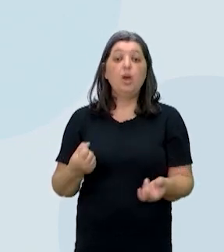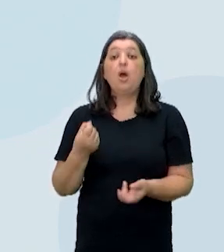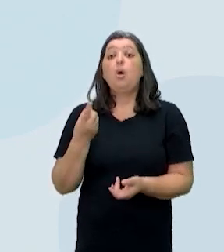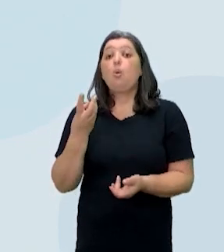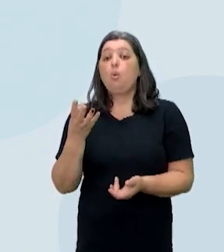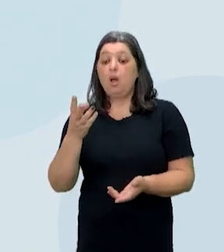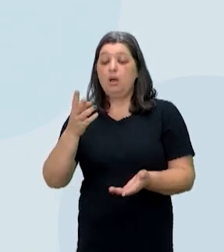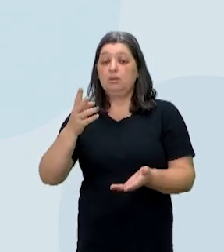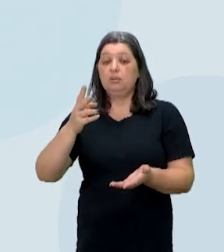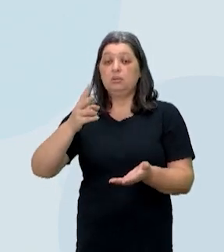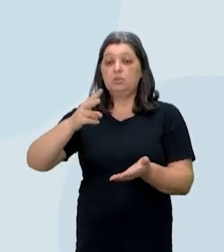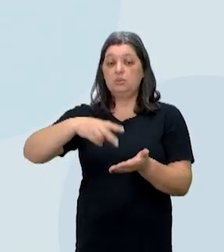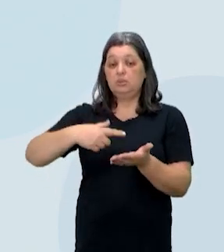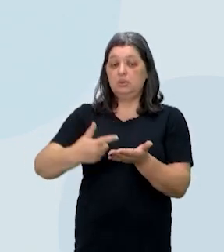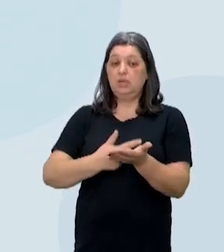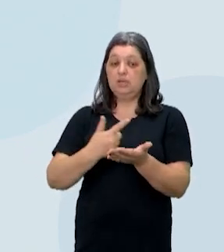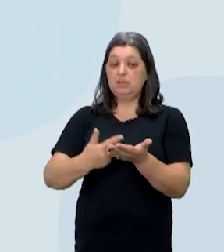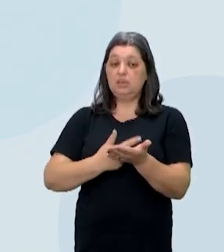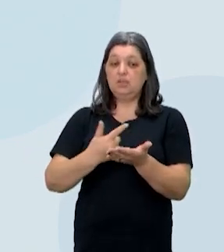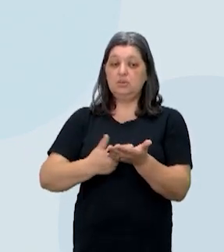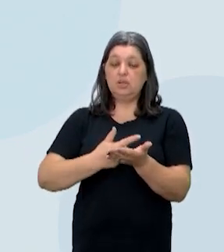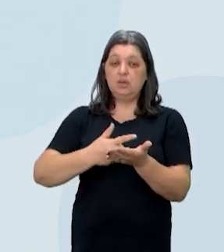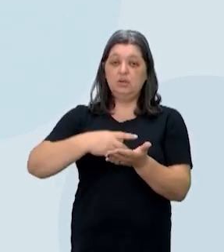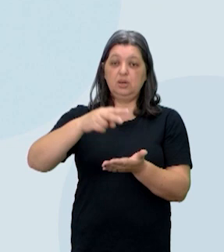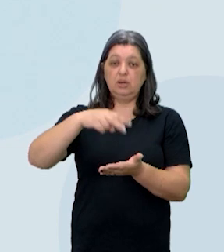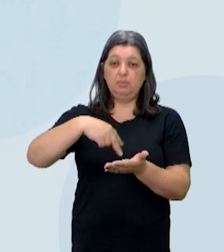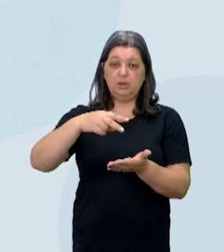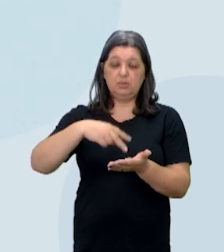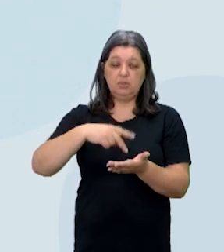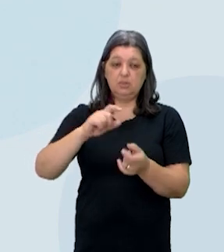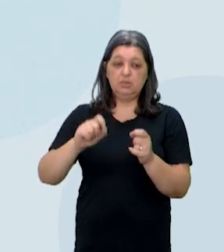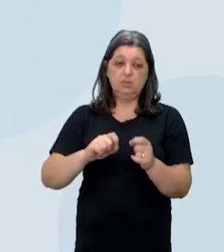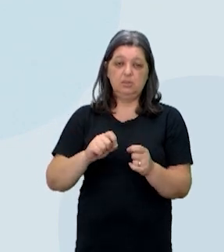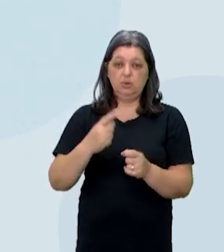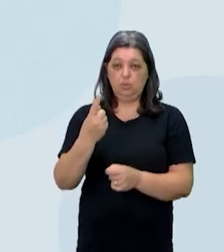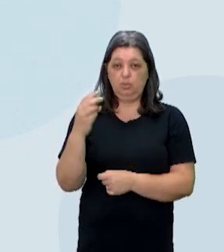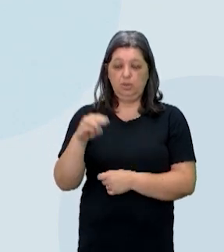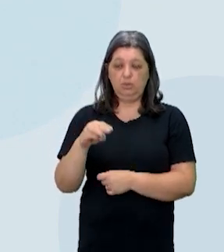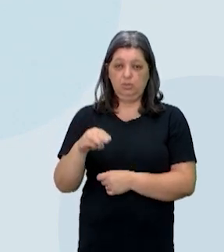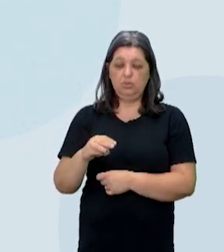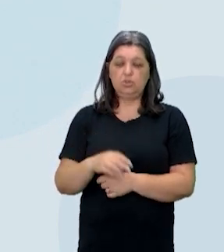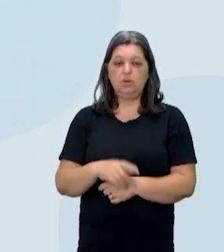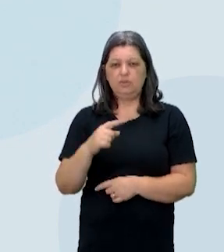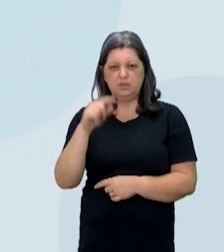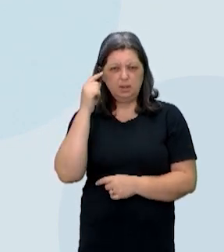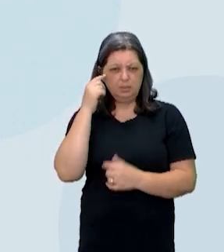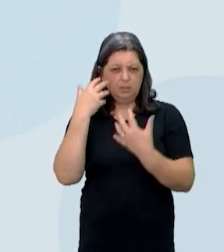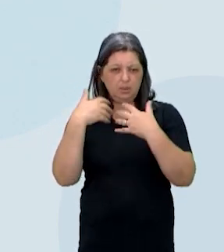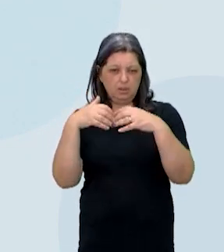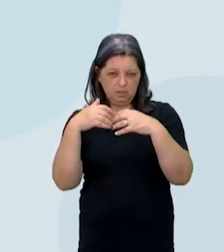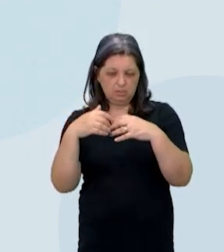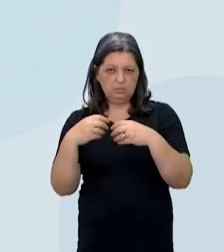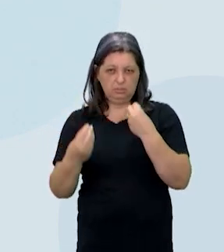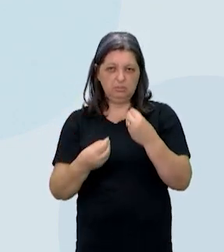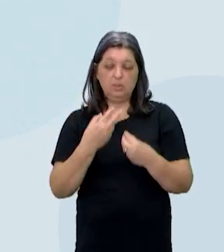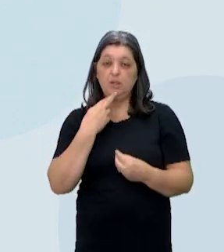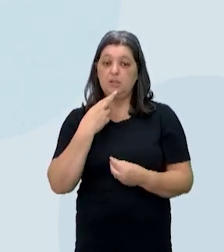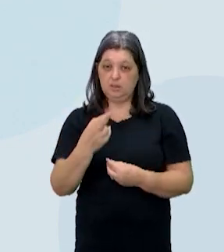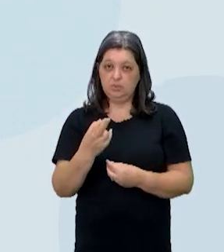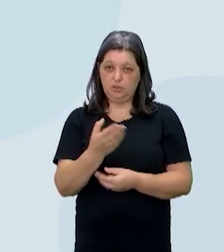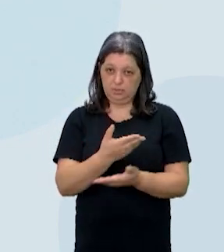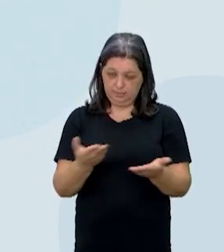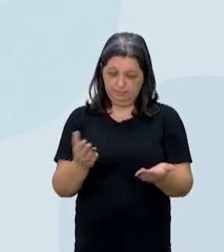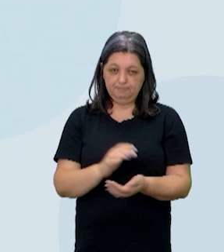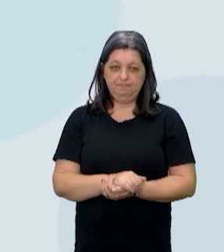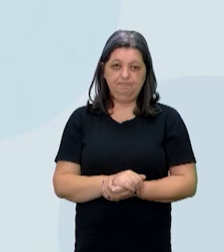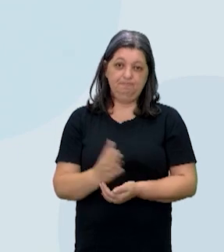livros você leu este ano? Eu vou deixar um minutinho para que você pensa, reflita e responda para a gente.